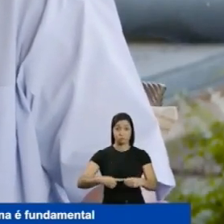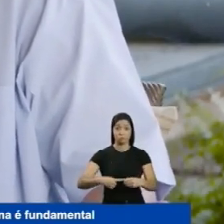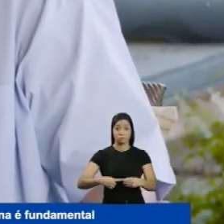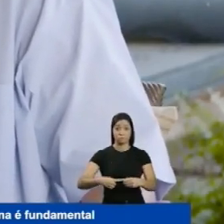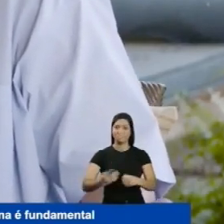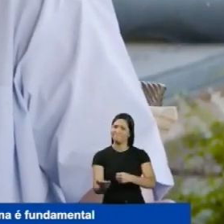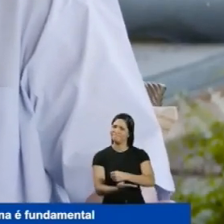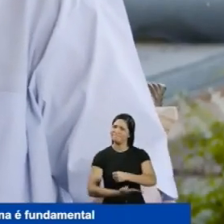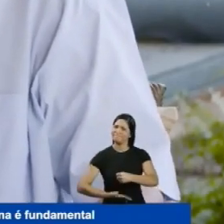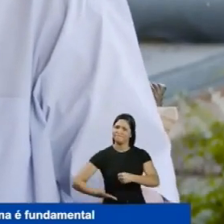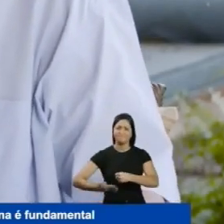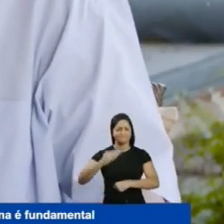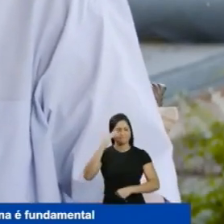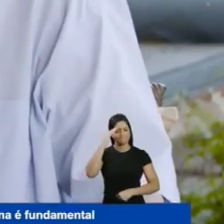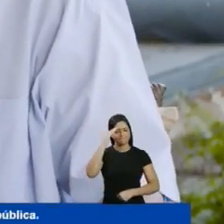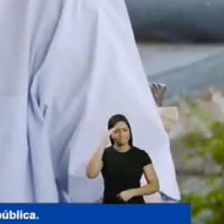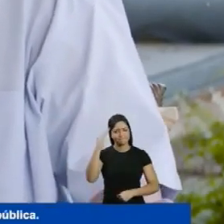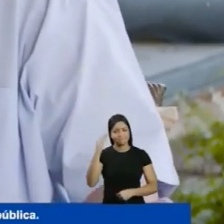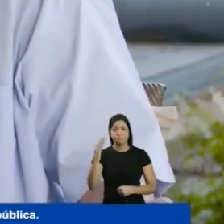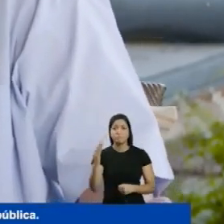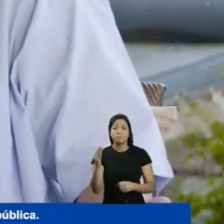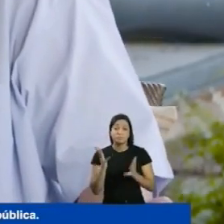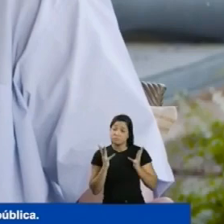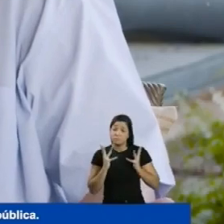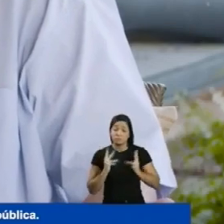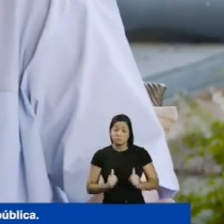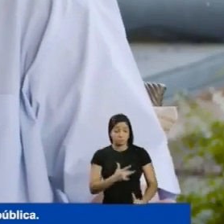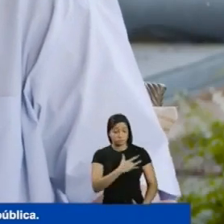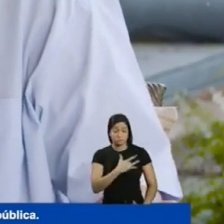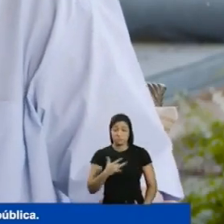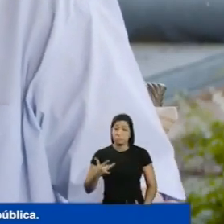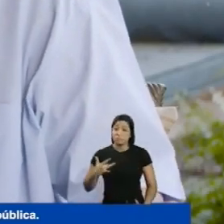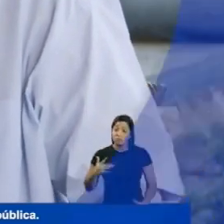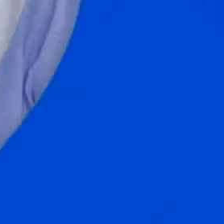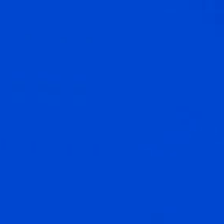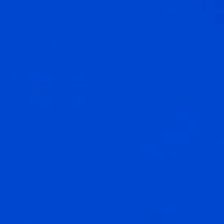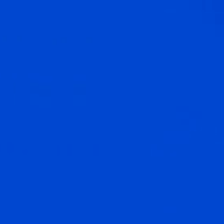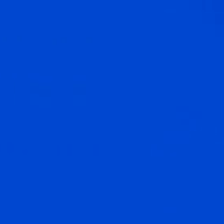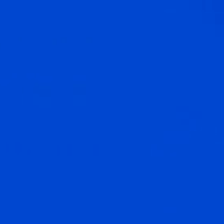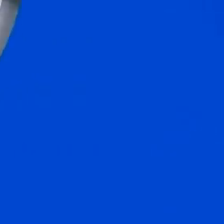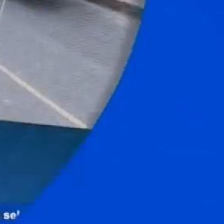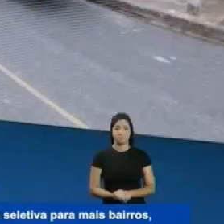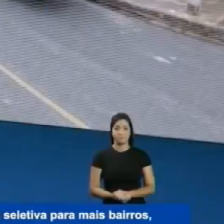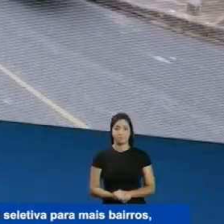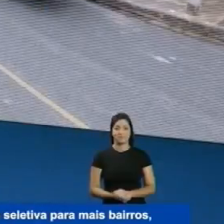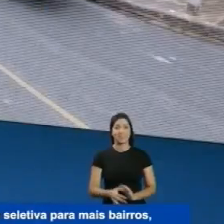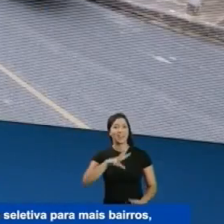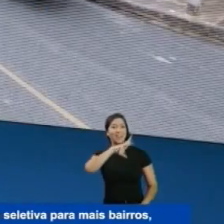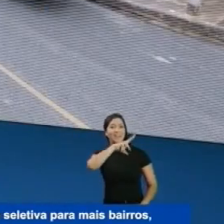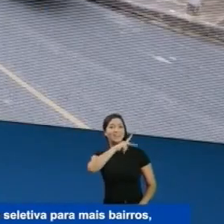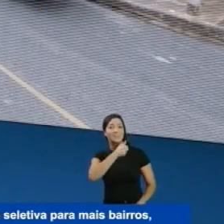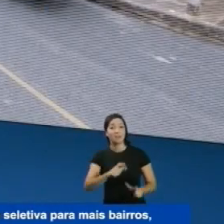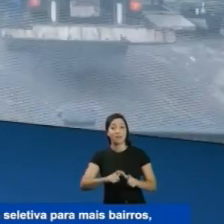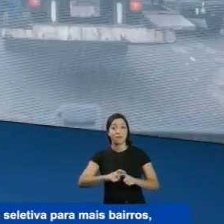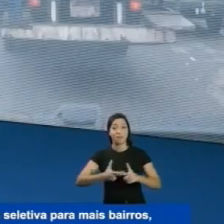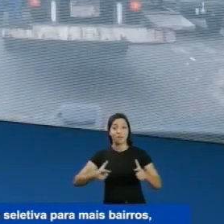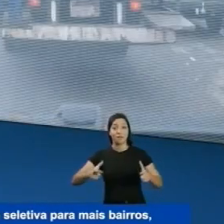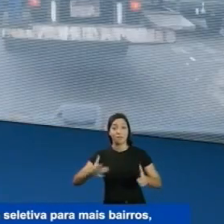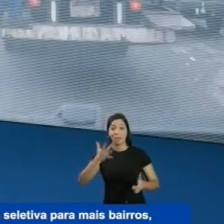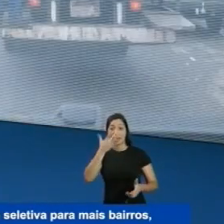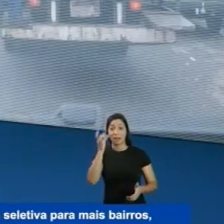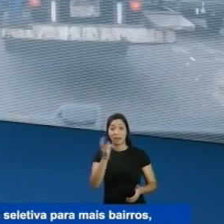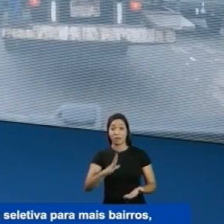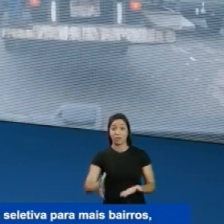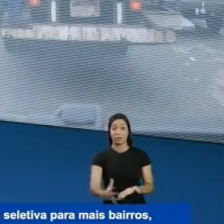é fundamental inclusive para a saúde pública Odelmo também ampliou o serviço de